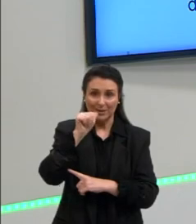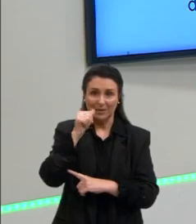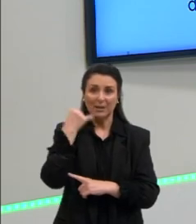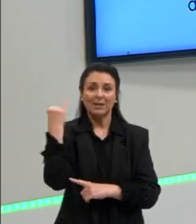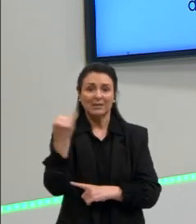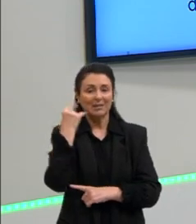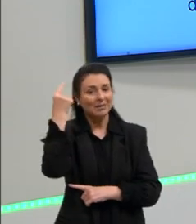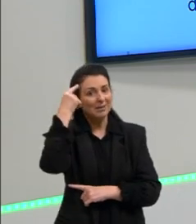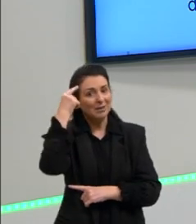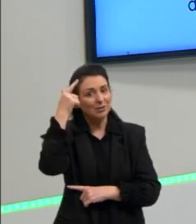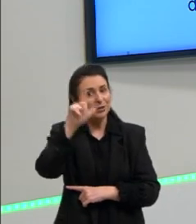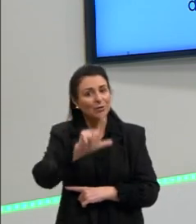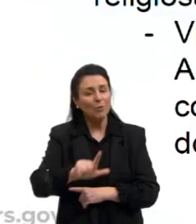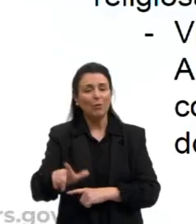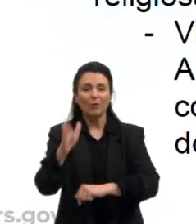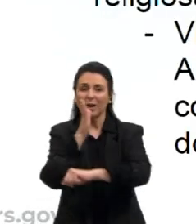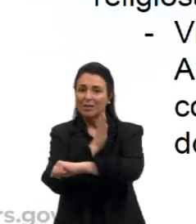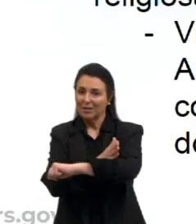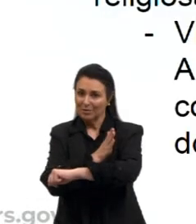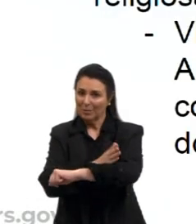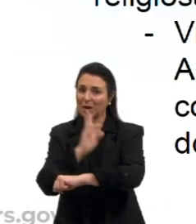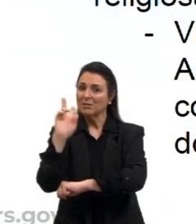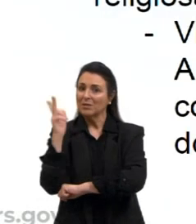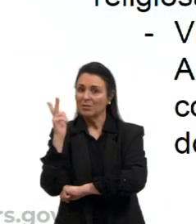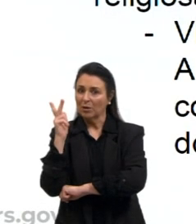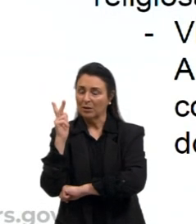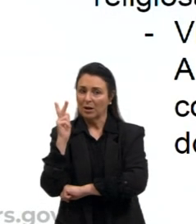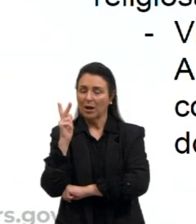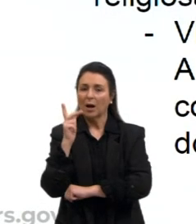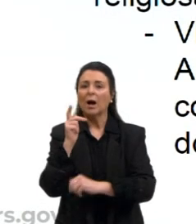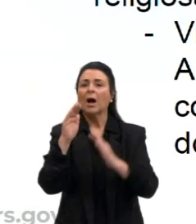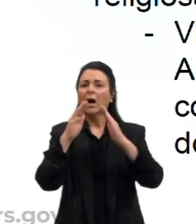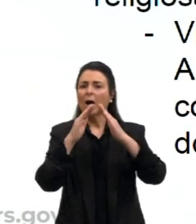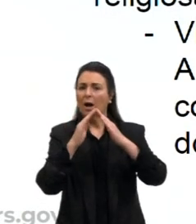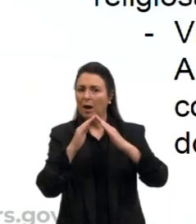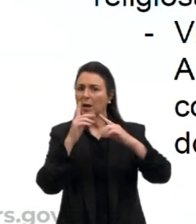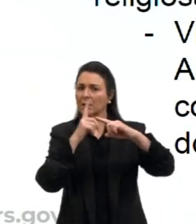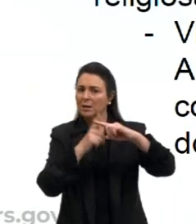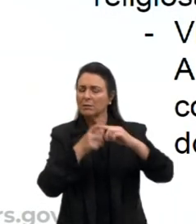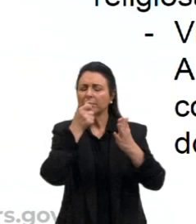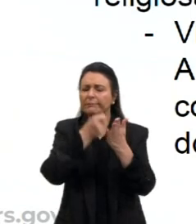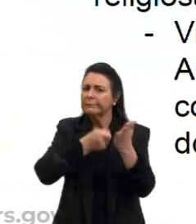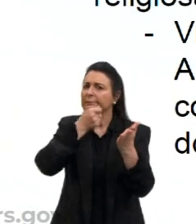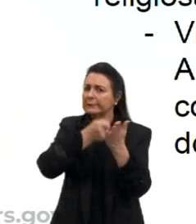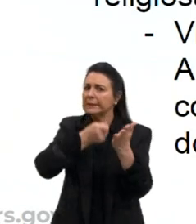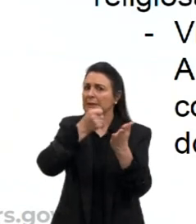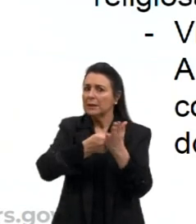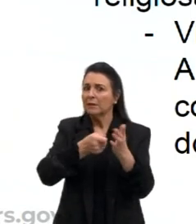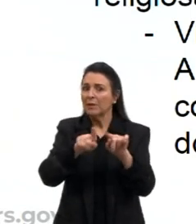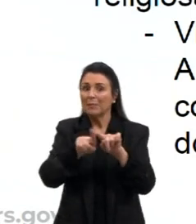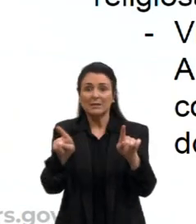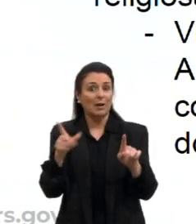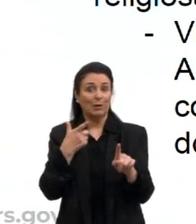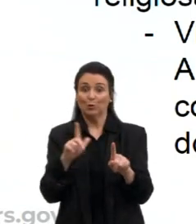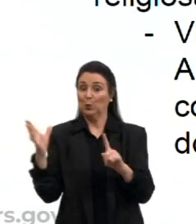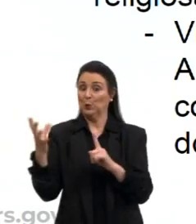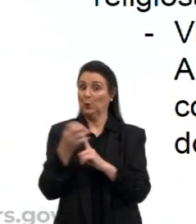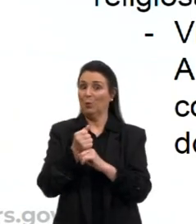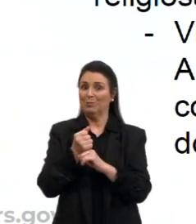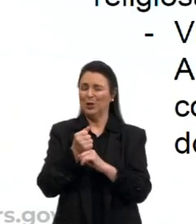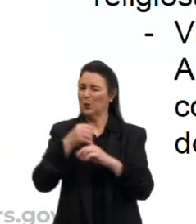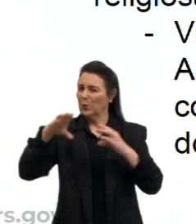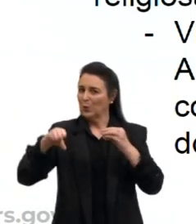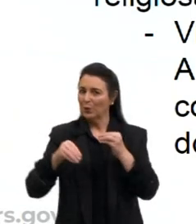que a igreja tentava ter um controle, mas não tinha um domínio completo sobre os costumes e a mentalidade